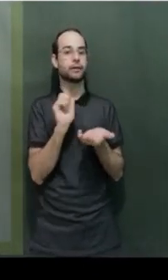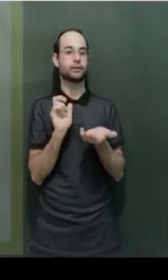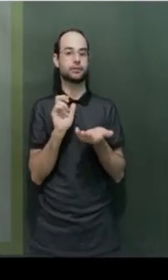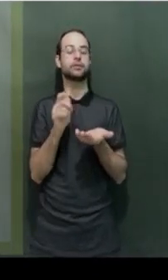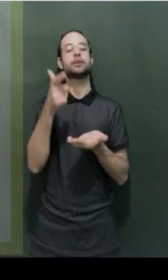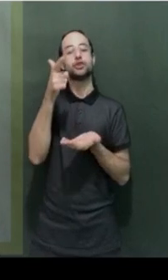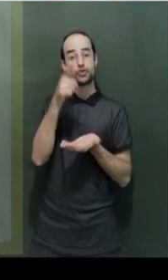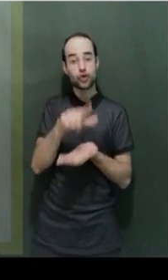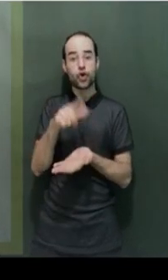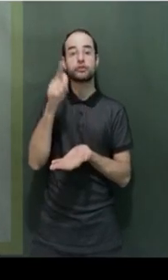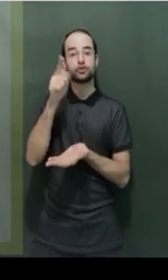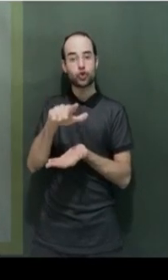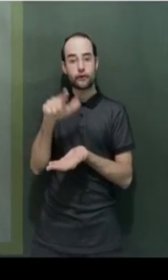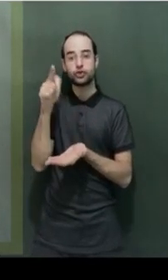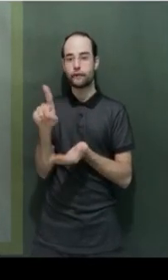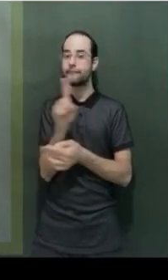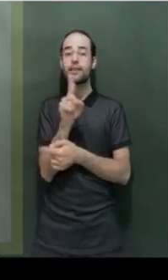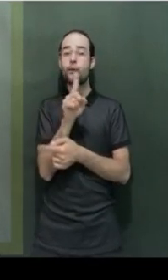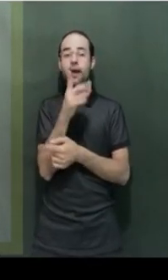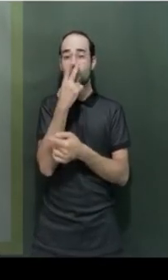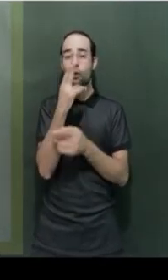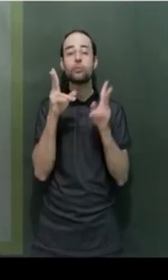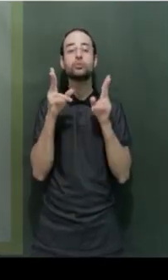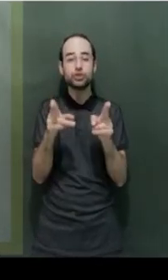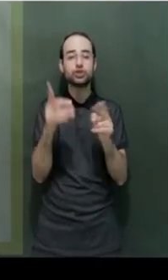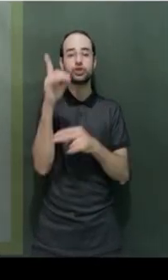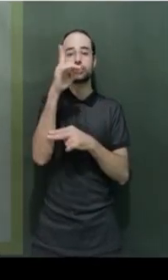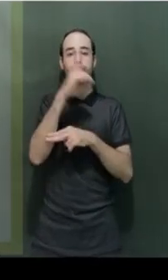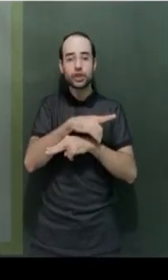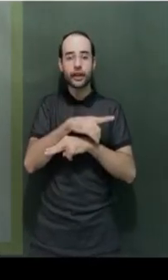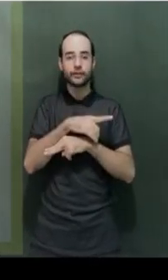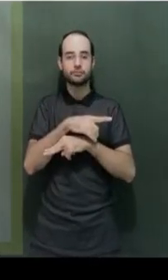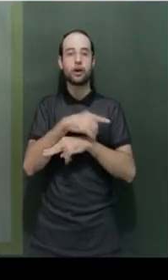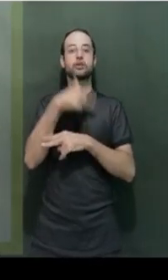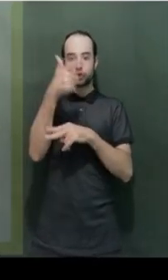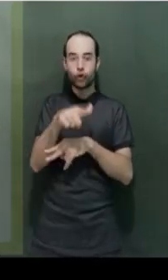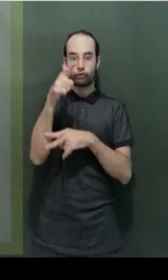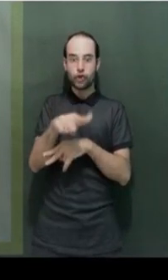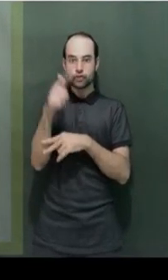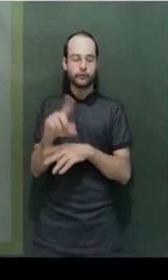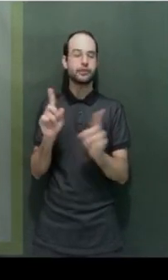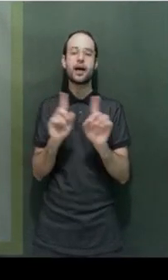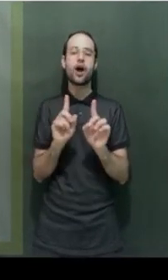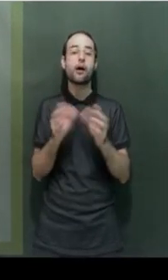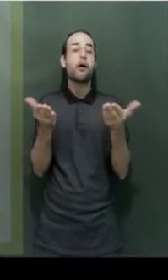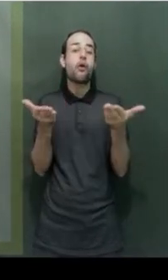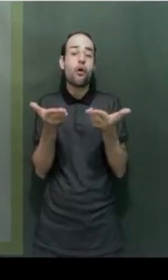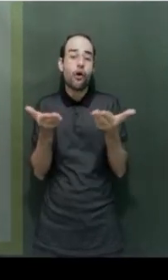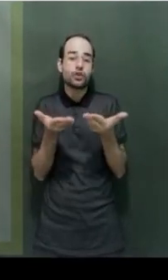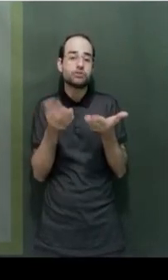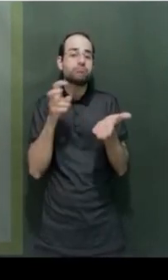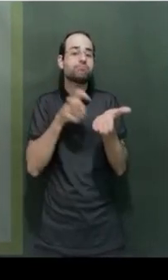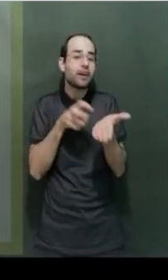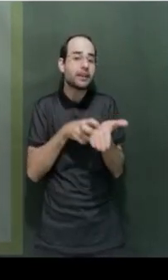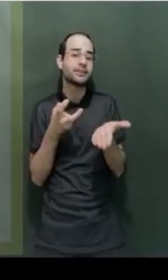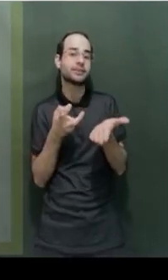repetida por várias vezes, tá? Não digo várias vezes no mesmo dia, repetidamente, uma após a outra. Mas a gente faz